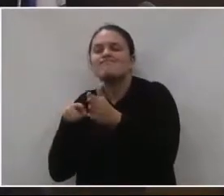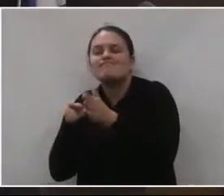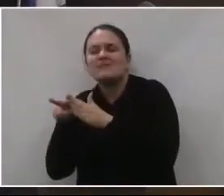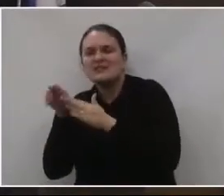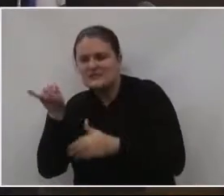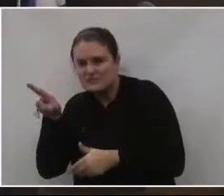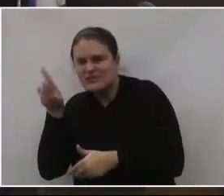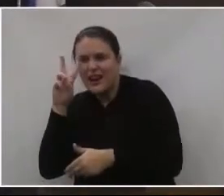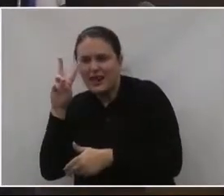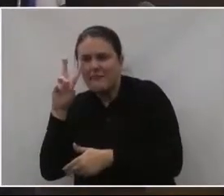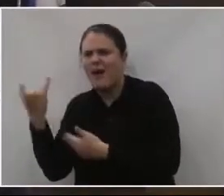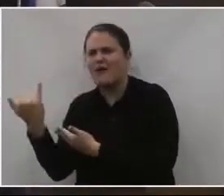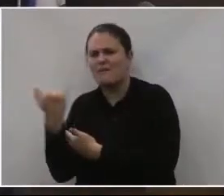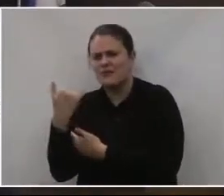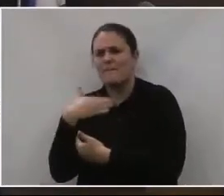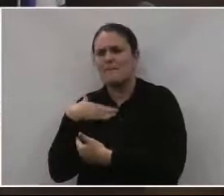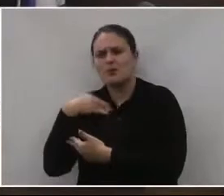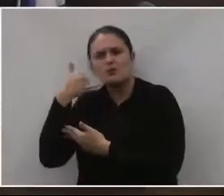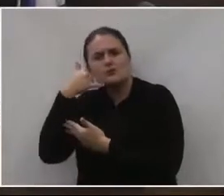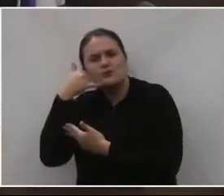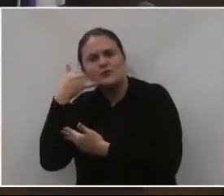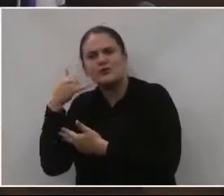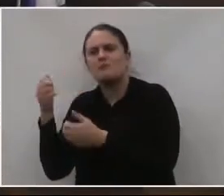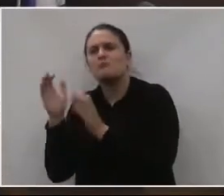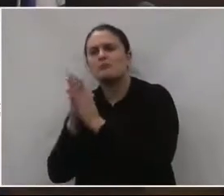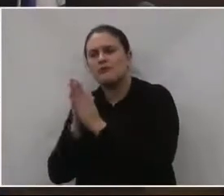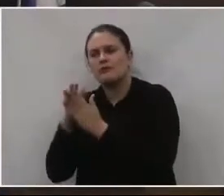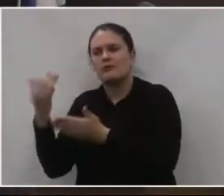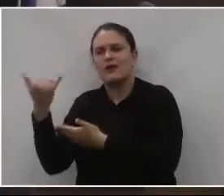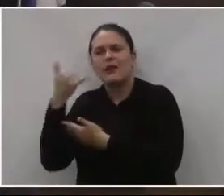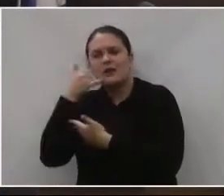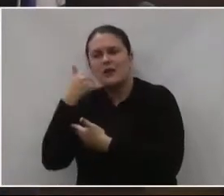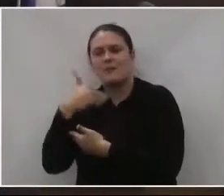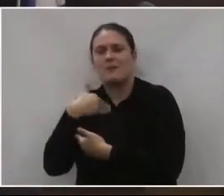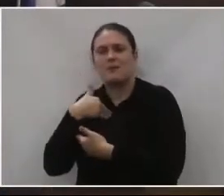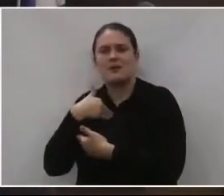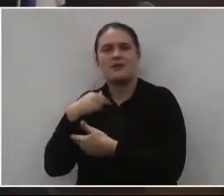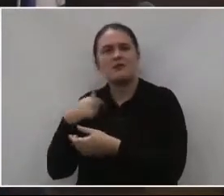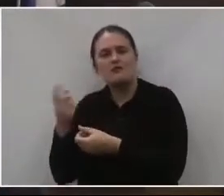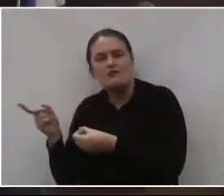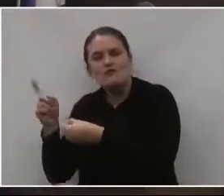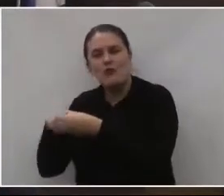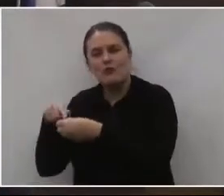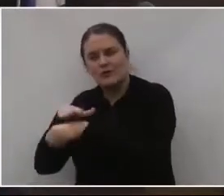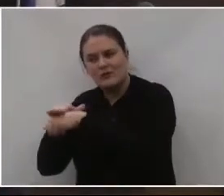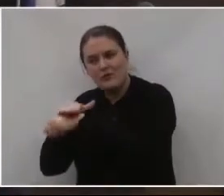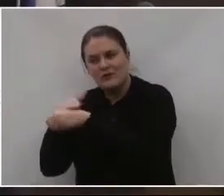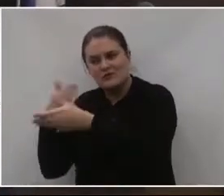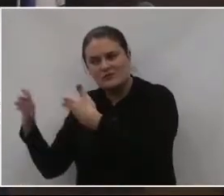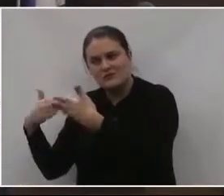Ó, se o senhor lembrar, por favor, fica o meu telefone, me liga, que eu volto aqui.